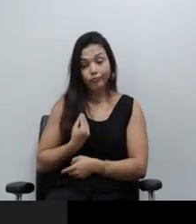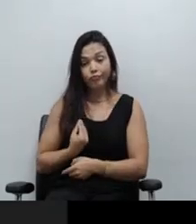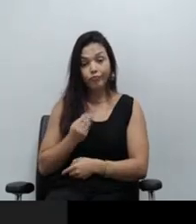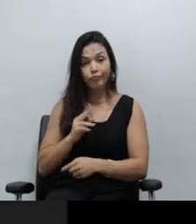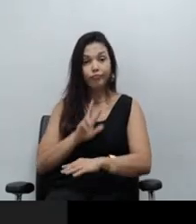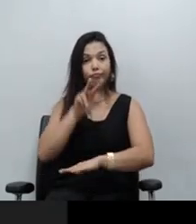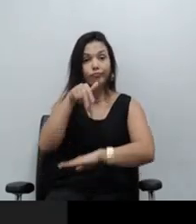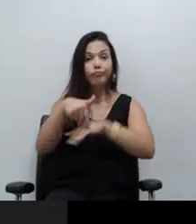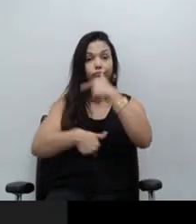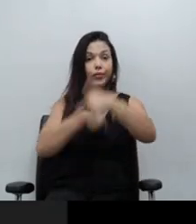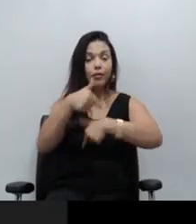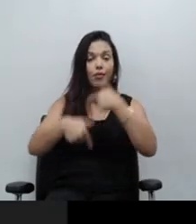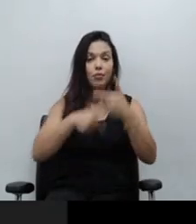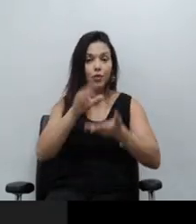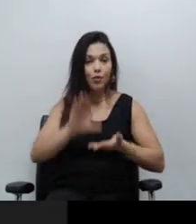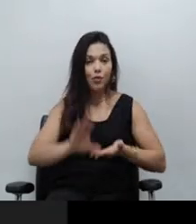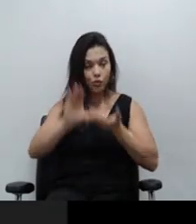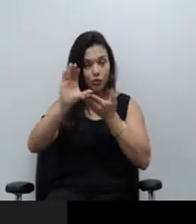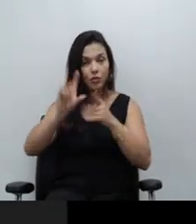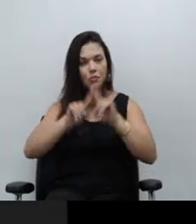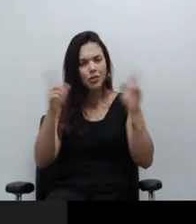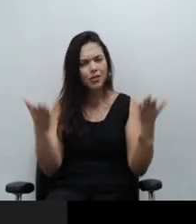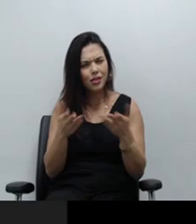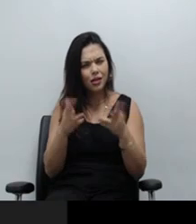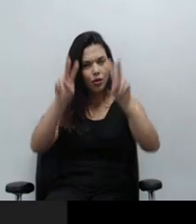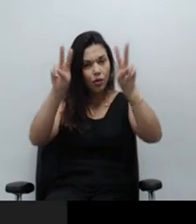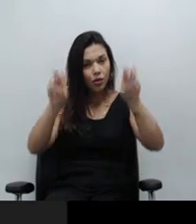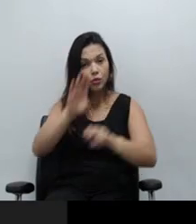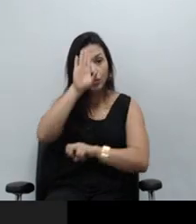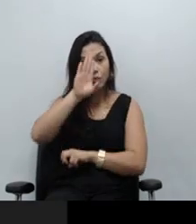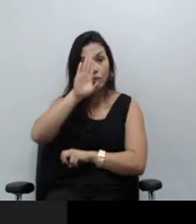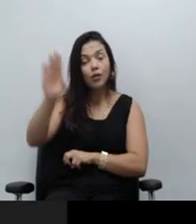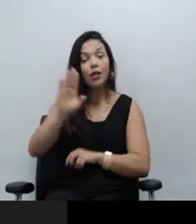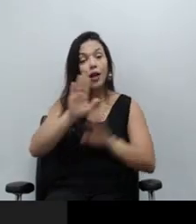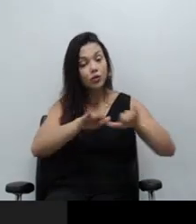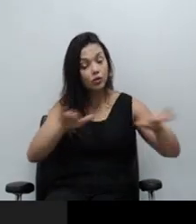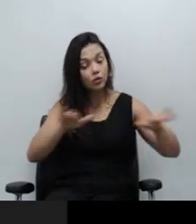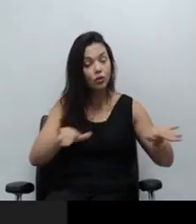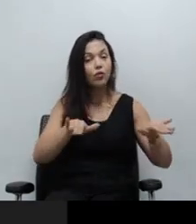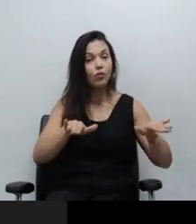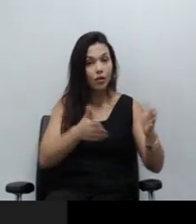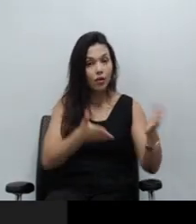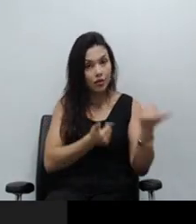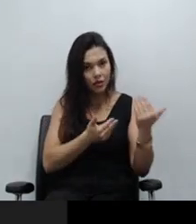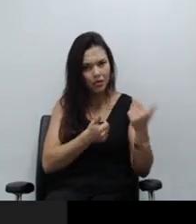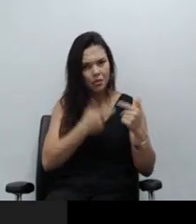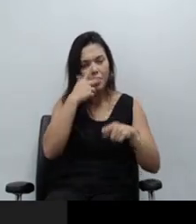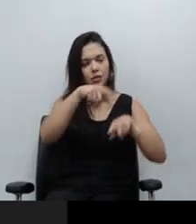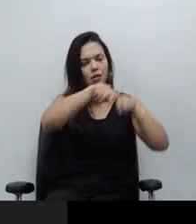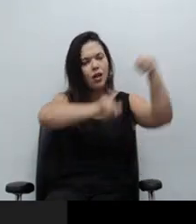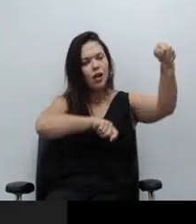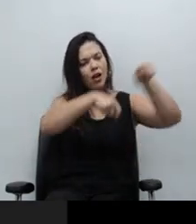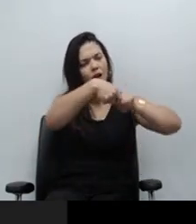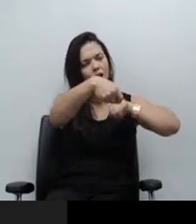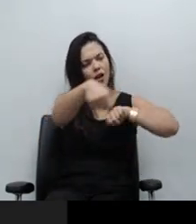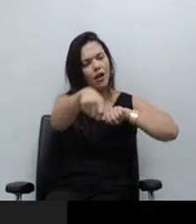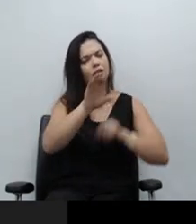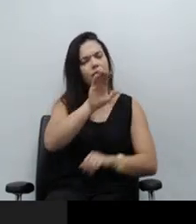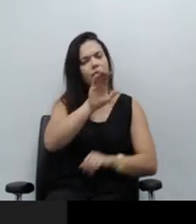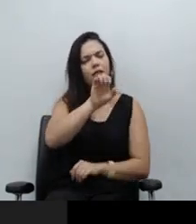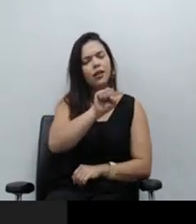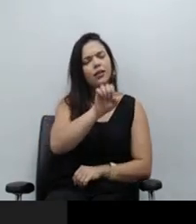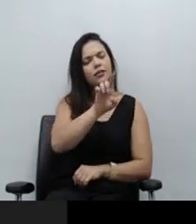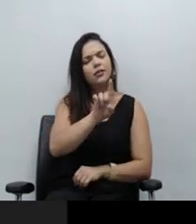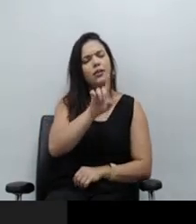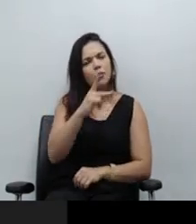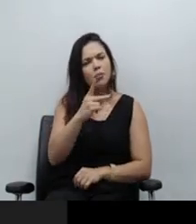quando o assunto é prioridade absoluta de crianças e adolescentes, o próprio CSDP rasga a sua deliberação, deixa de aplicá